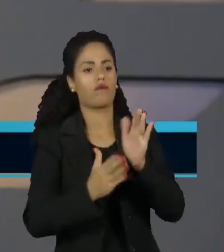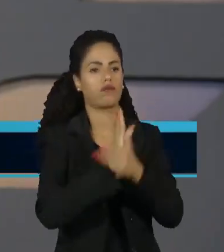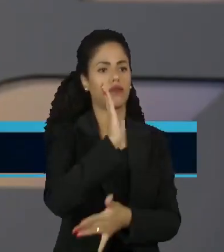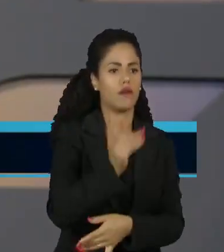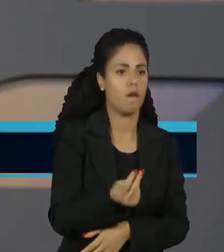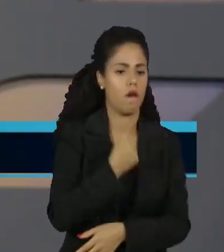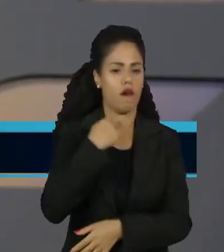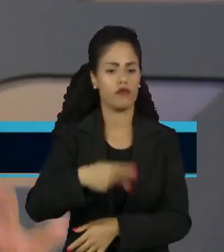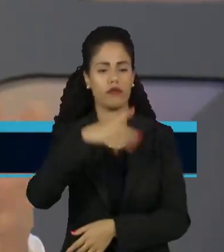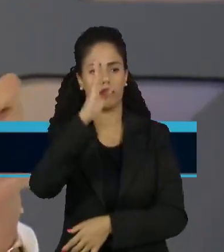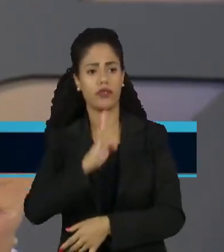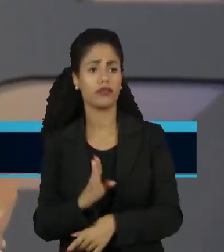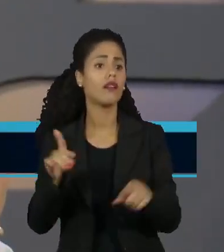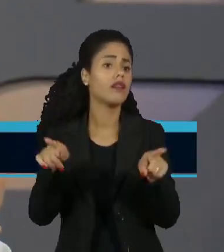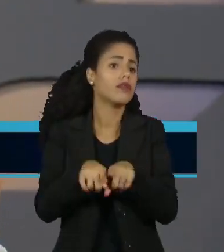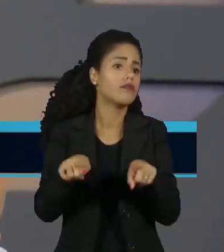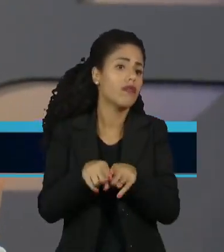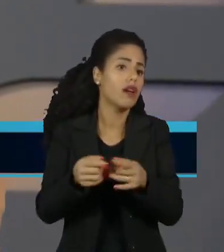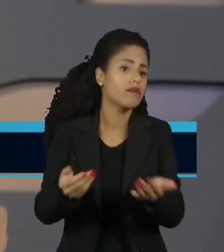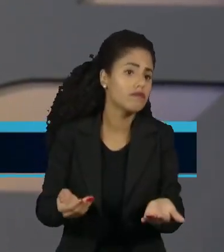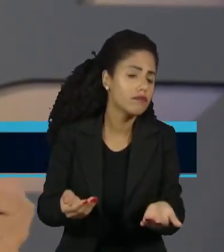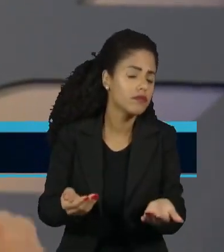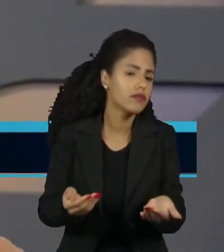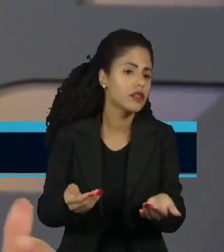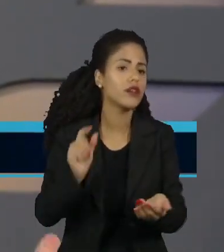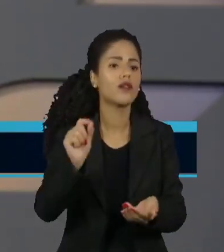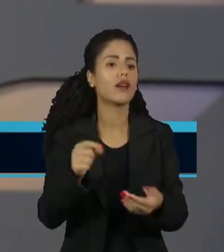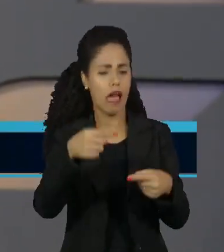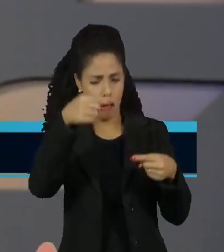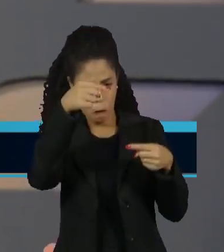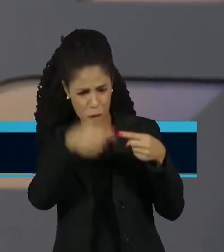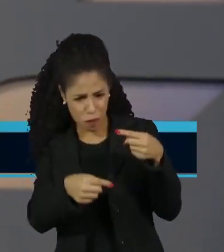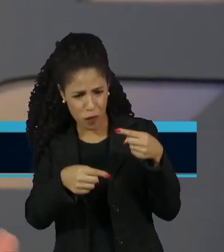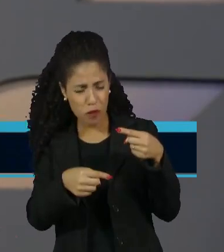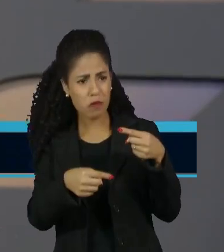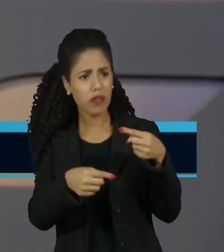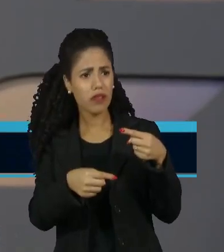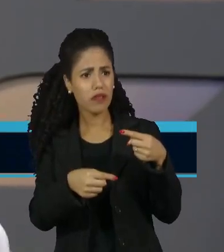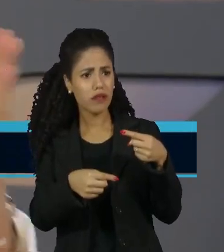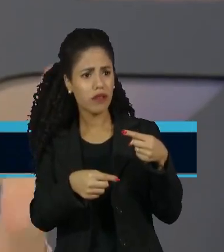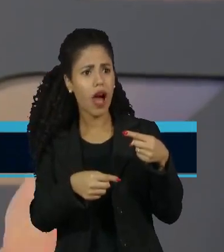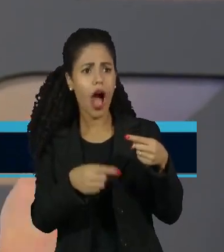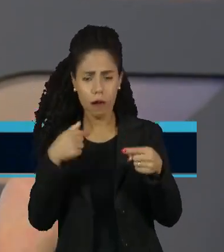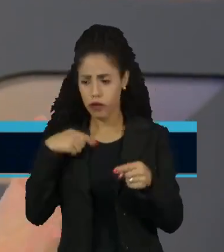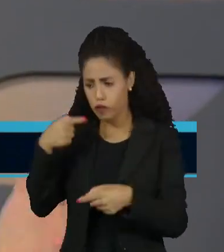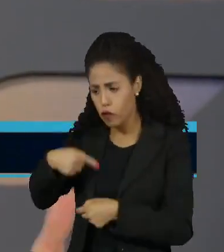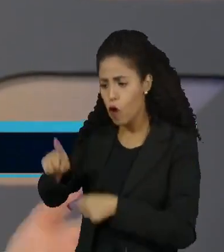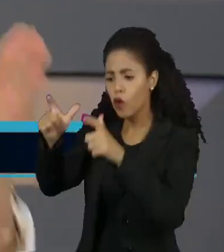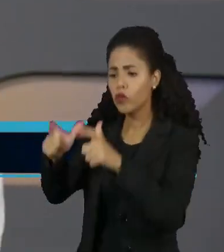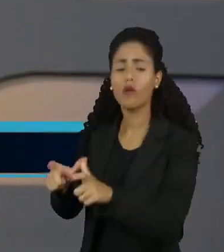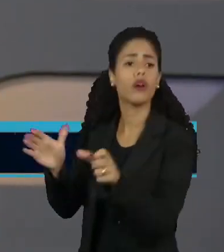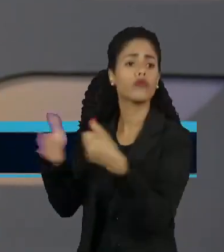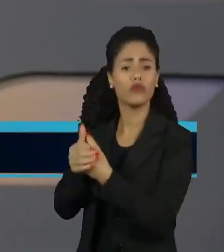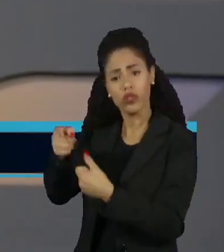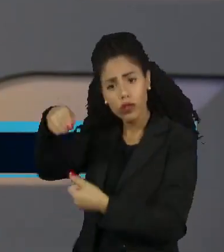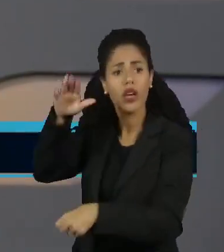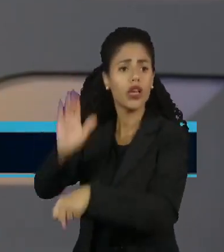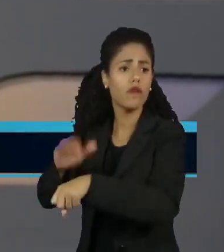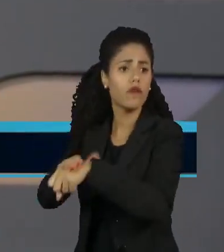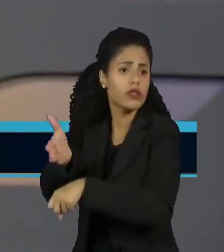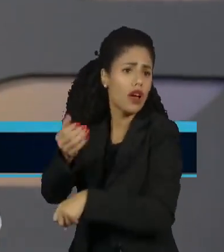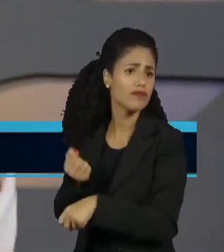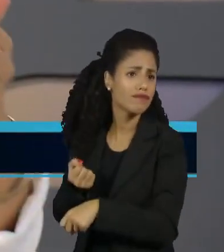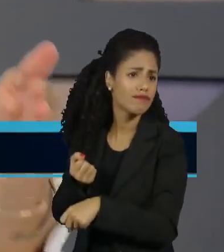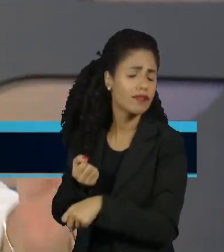no Brasil, também está nesse lugar como se a proibição impedisse. Quando todos os dados no mundo inteiro mostram que quando você